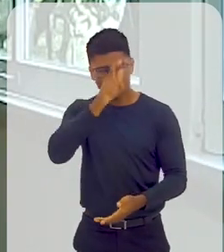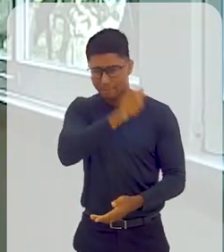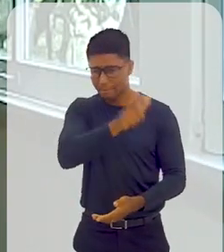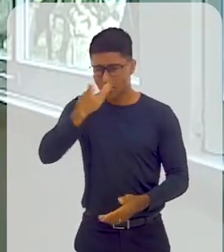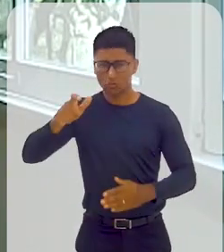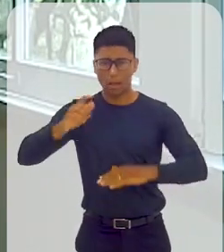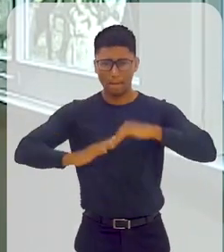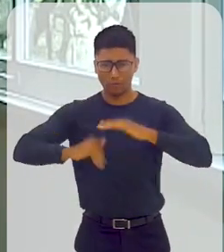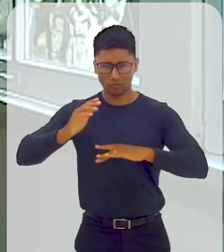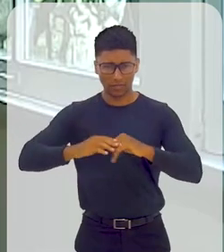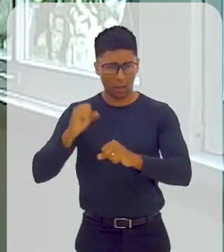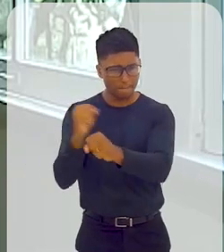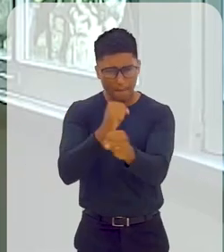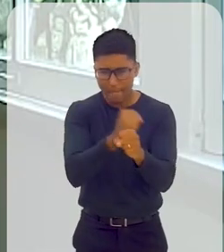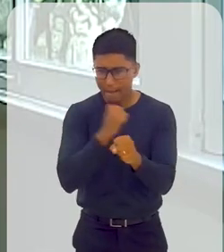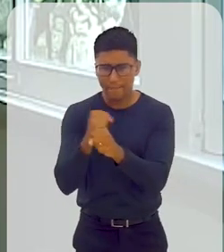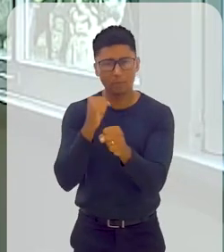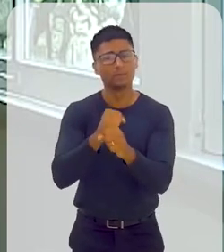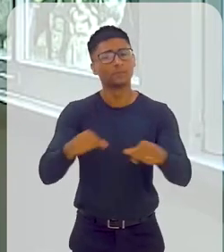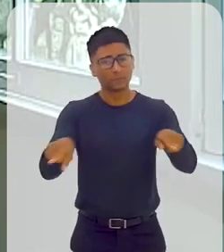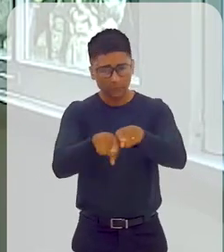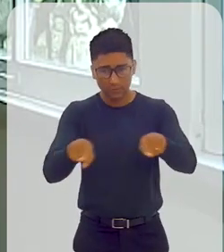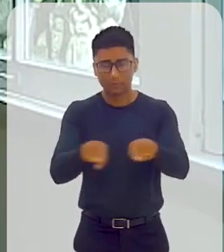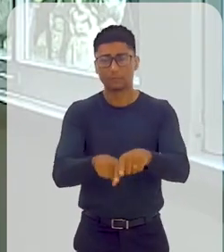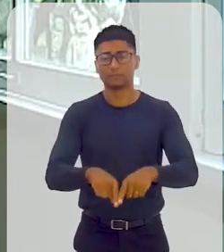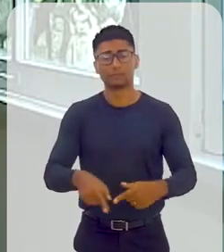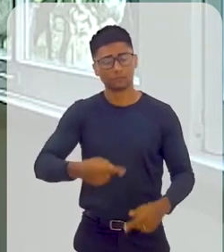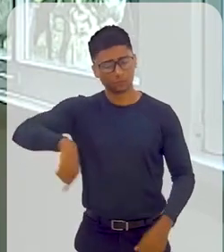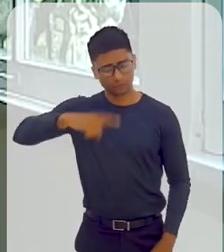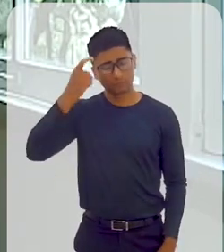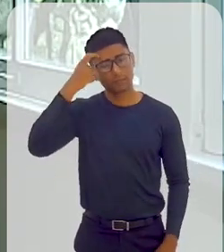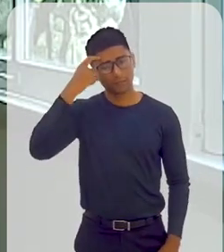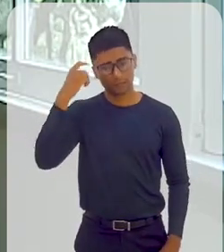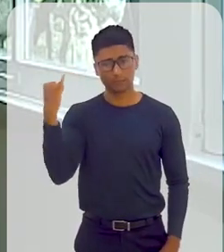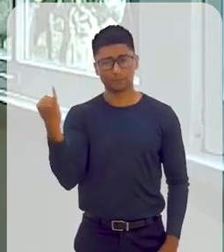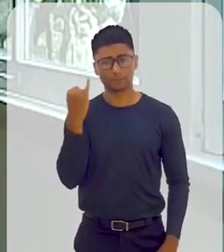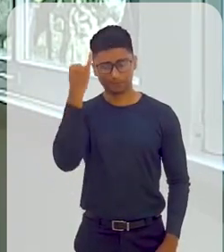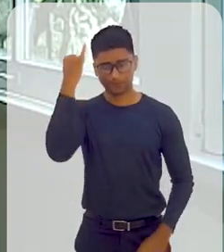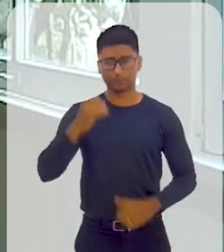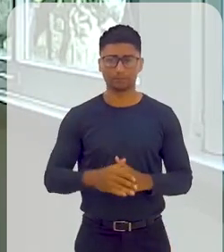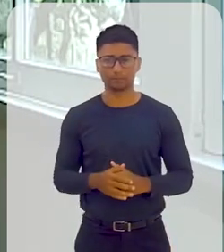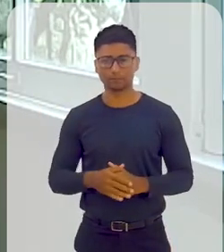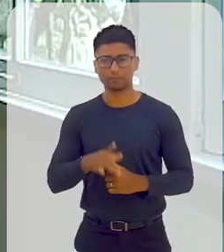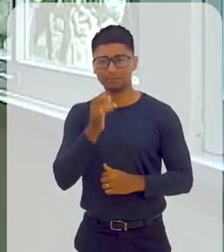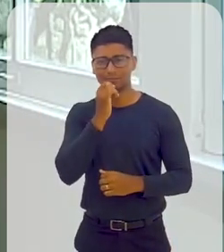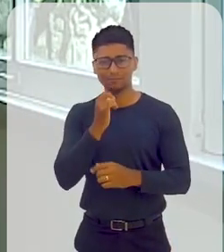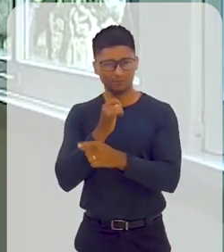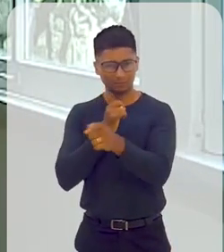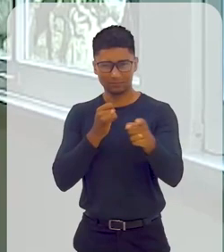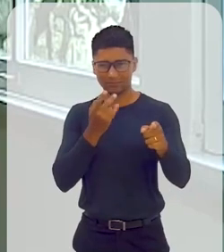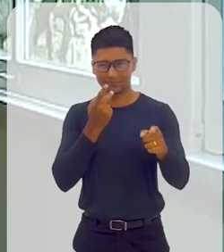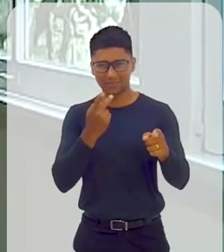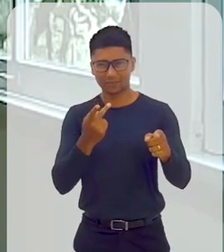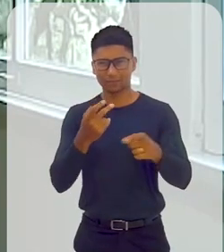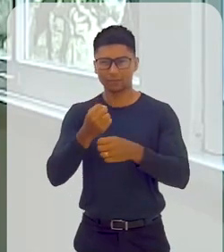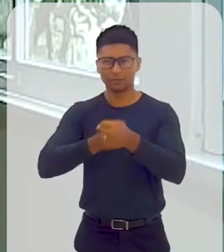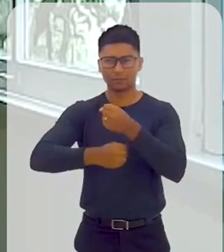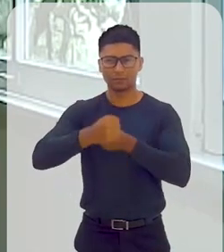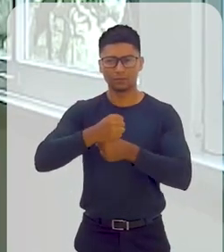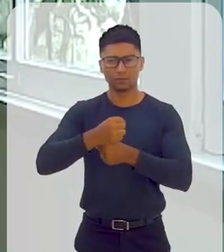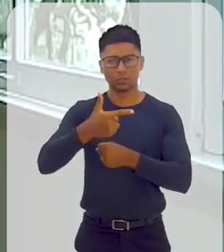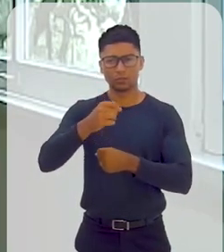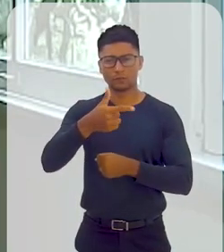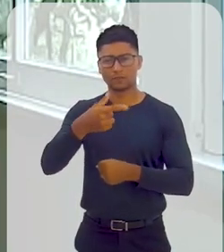Quando vocês me dizem, por exemplo, para o ano de 2023, a primeira coisa é que nós precisamos de aumentar a